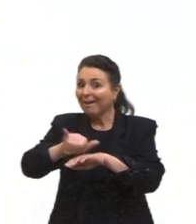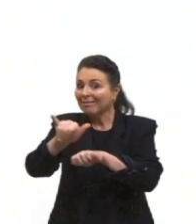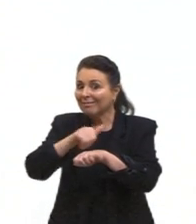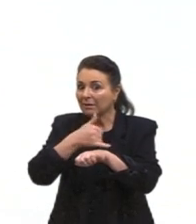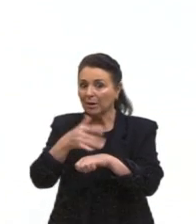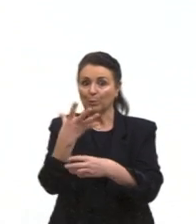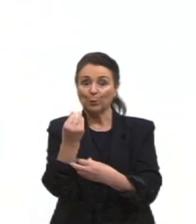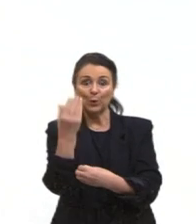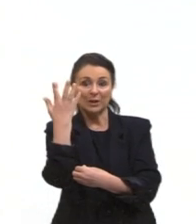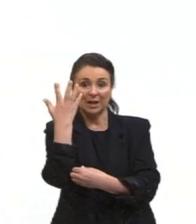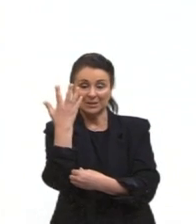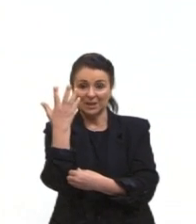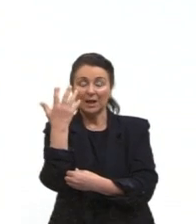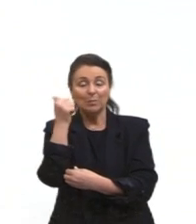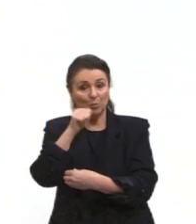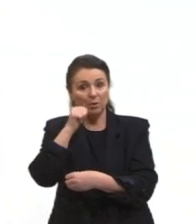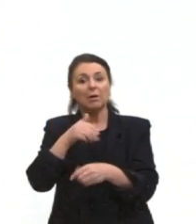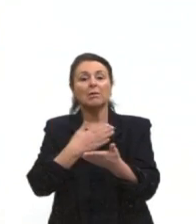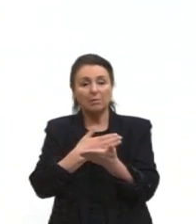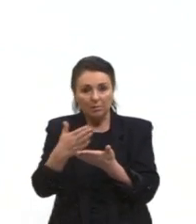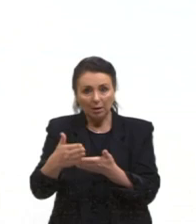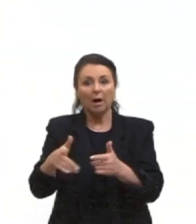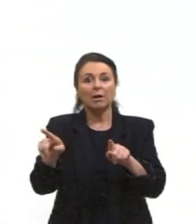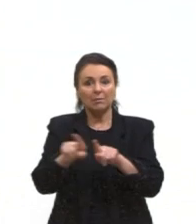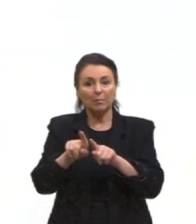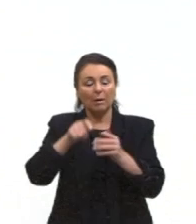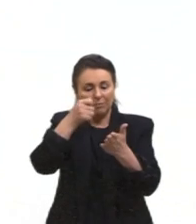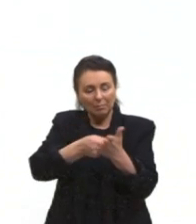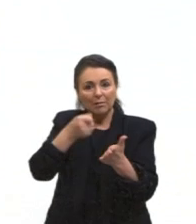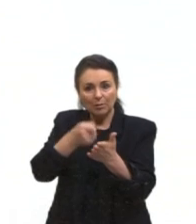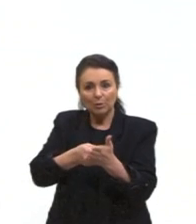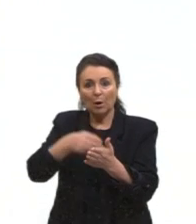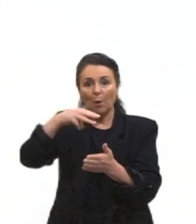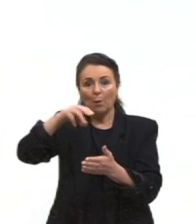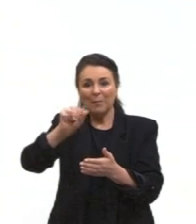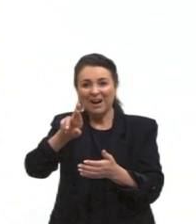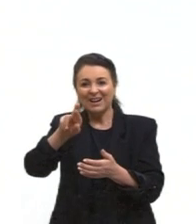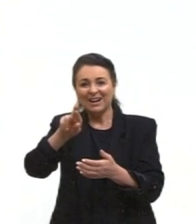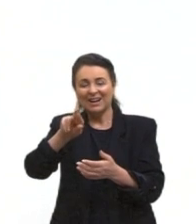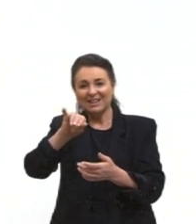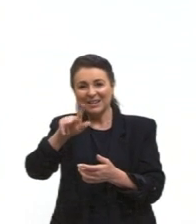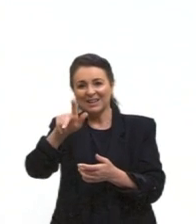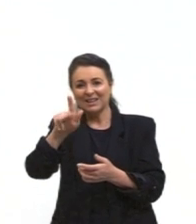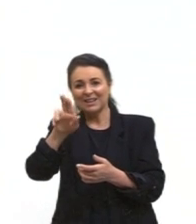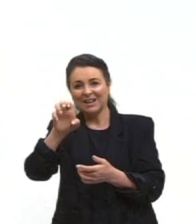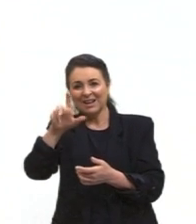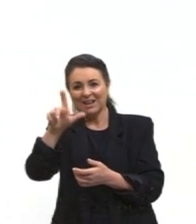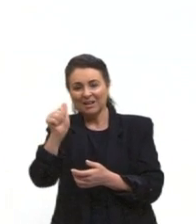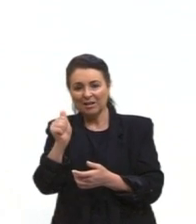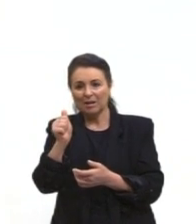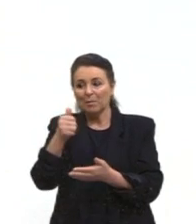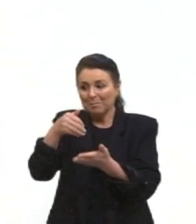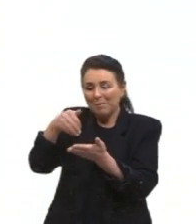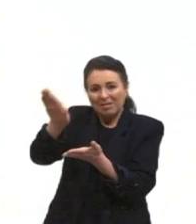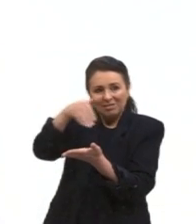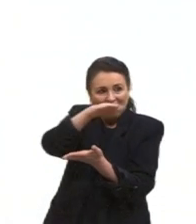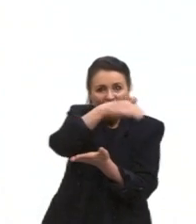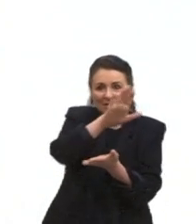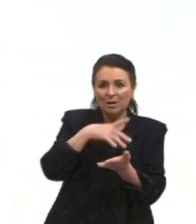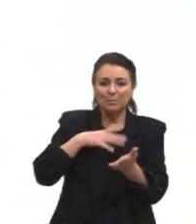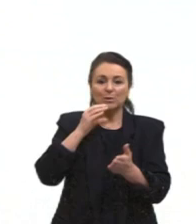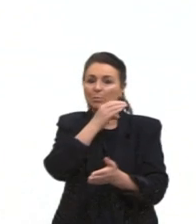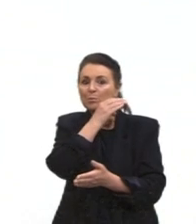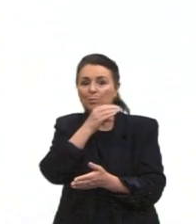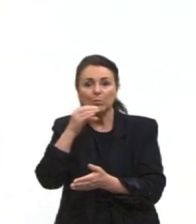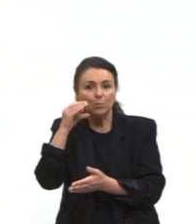mulheres se tornaram guerrilheiras Marguela, inclusive, ele ajudava a mandar pessoas para Cuba para se treinarem para essa